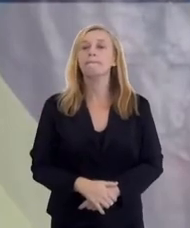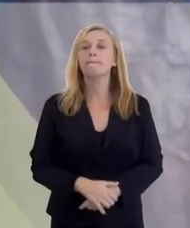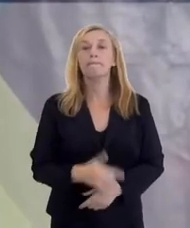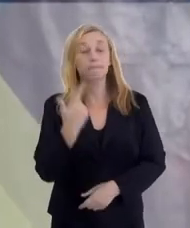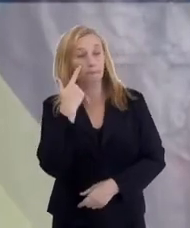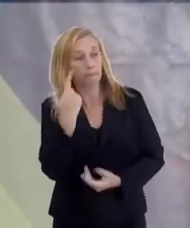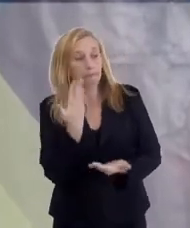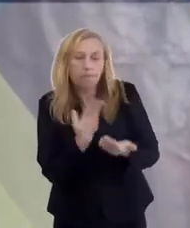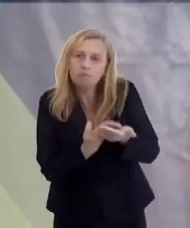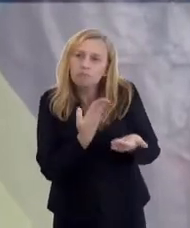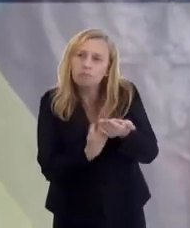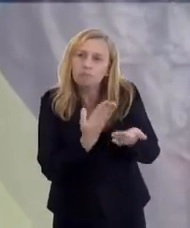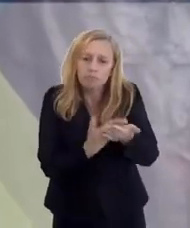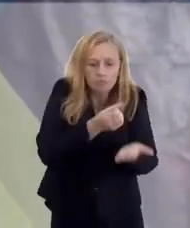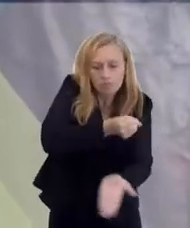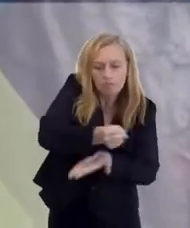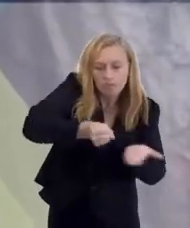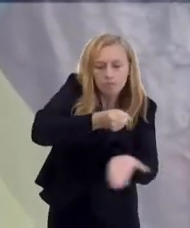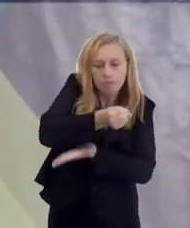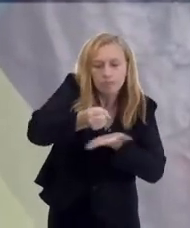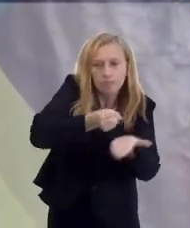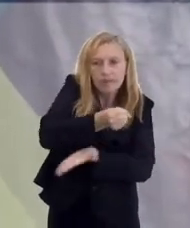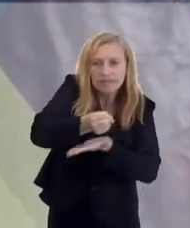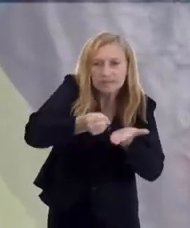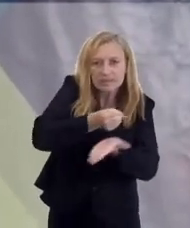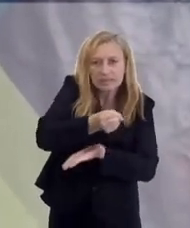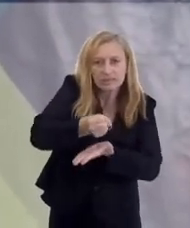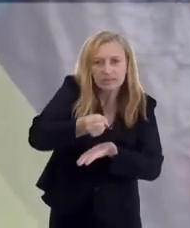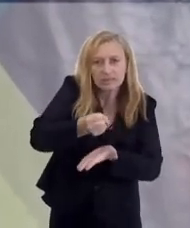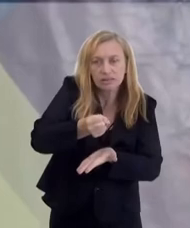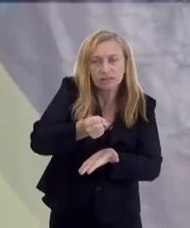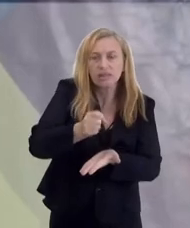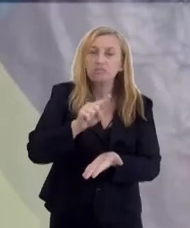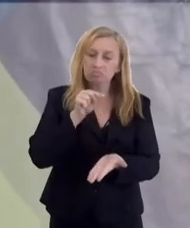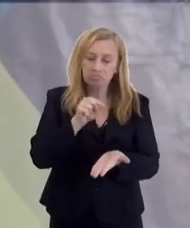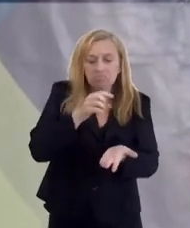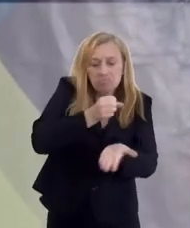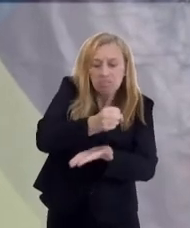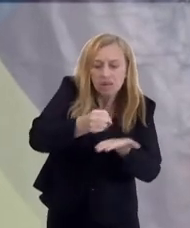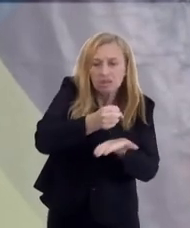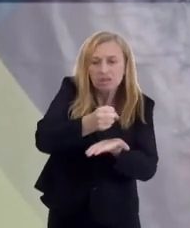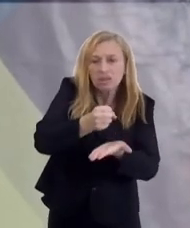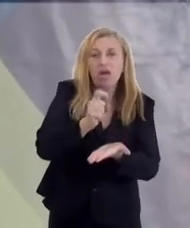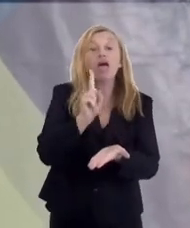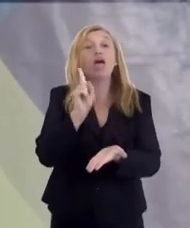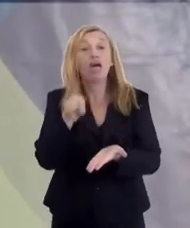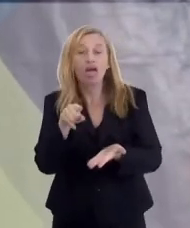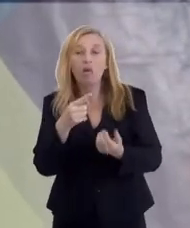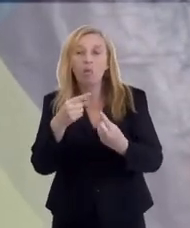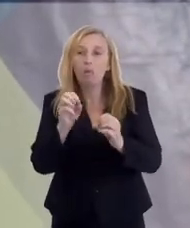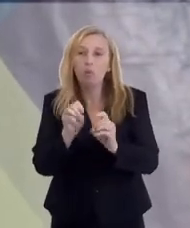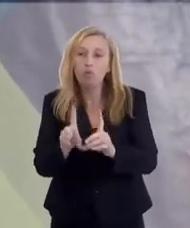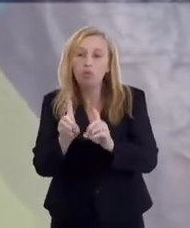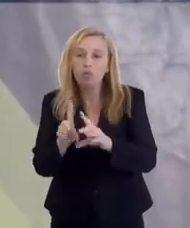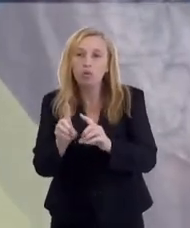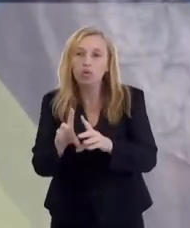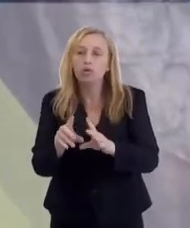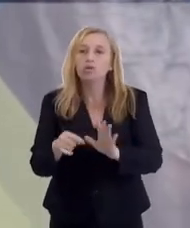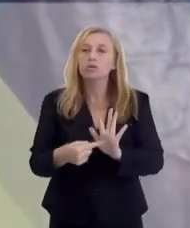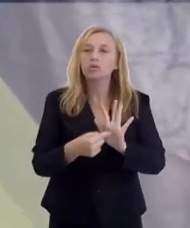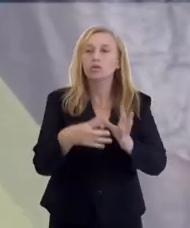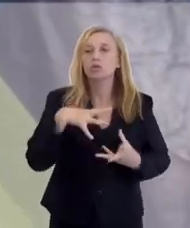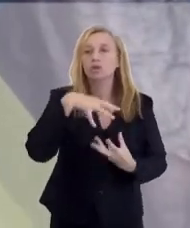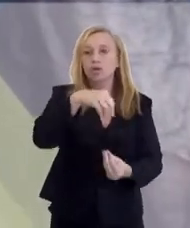E aí a gente compõe um estudo, uma base doutrinária, e essa base doutrinária é o que